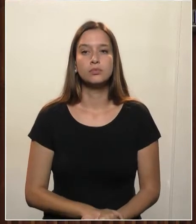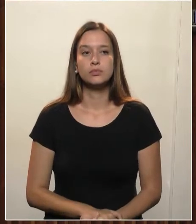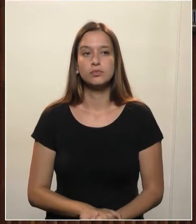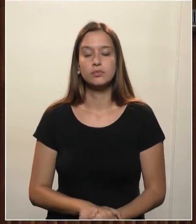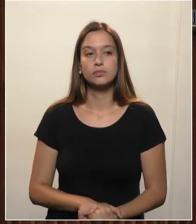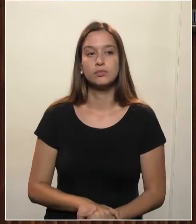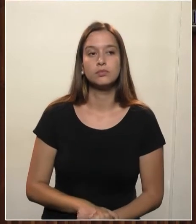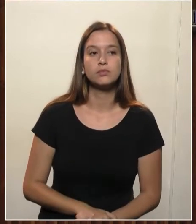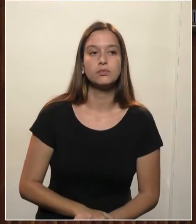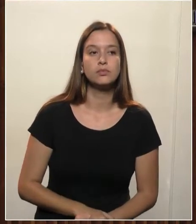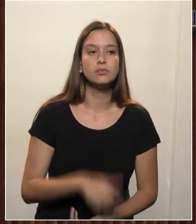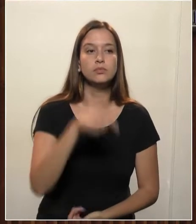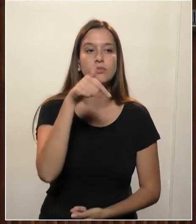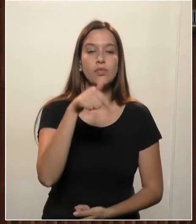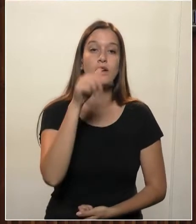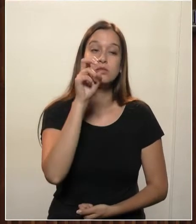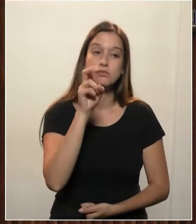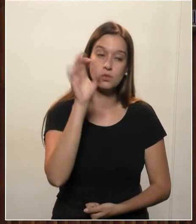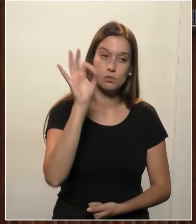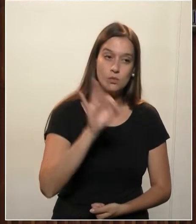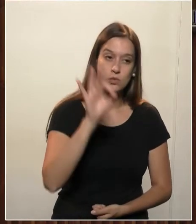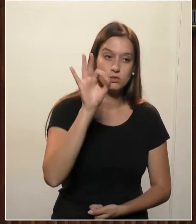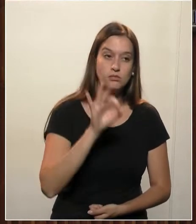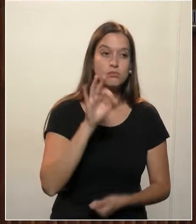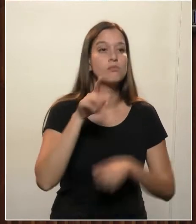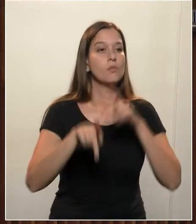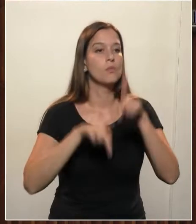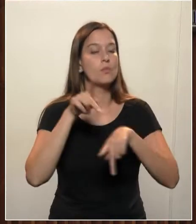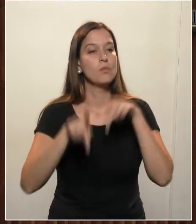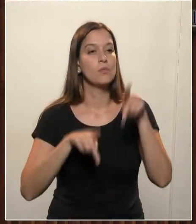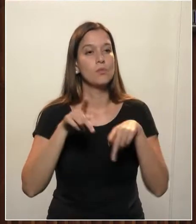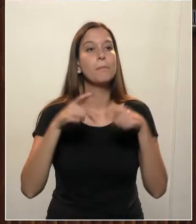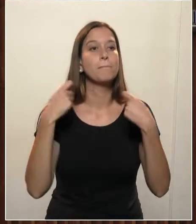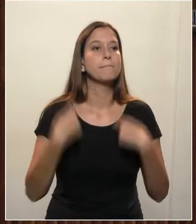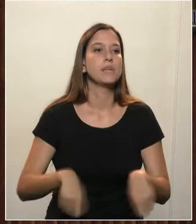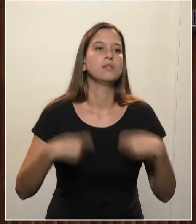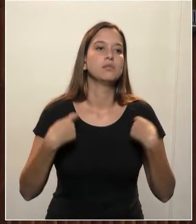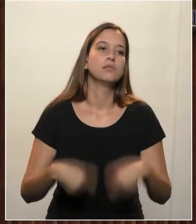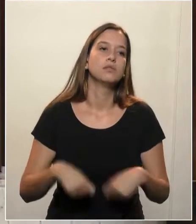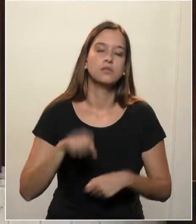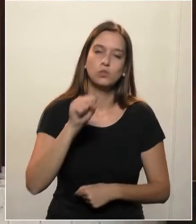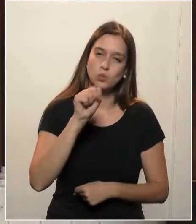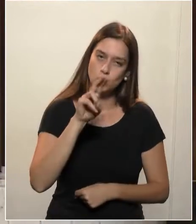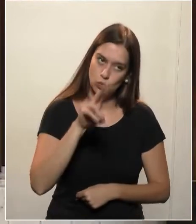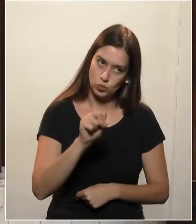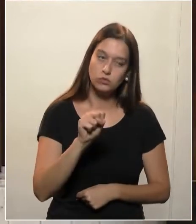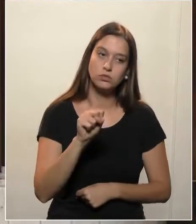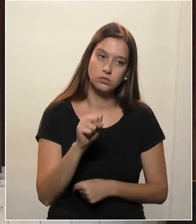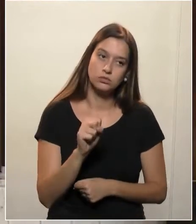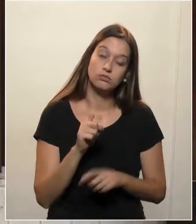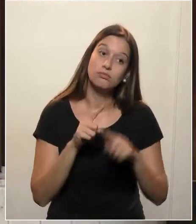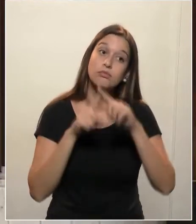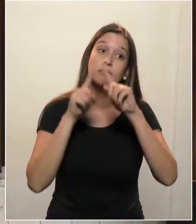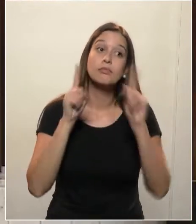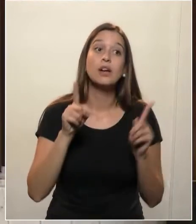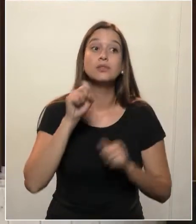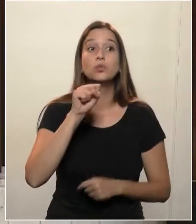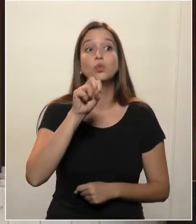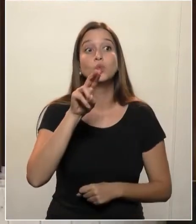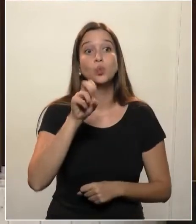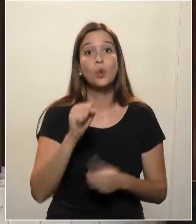75% da população depende do SUS. Mas o SUS está no limite hoje,